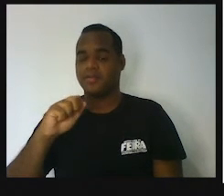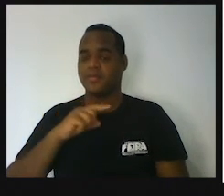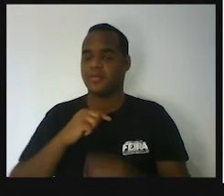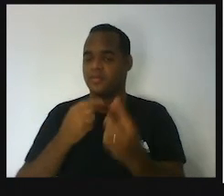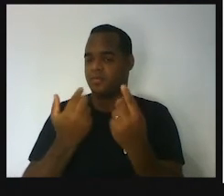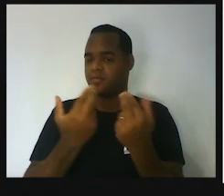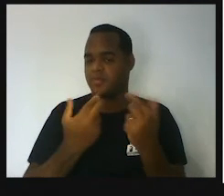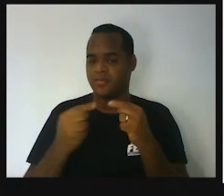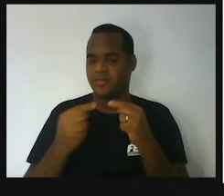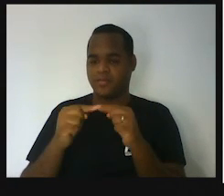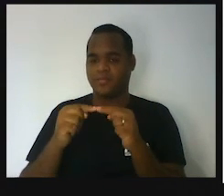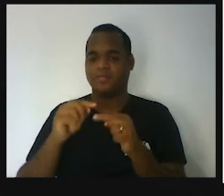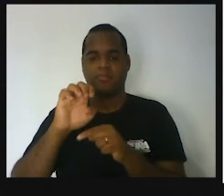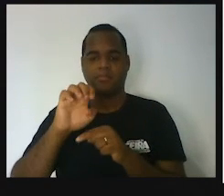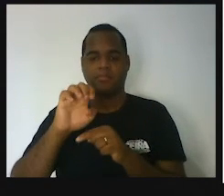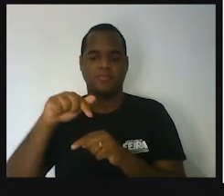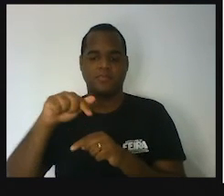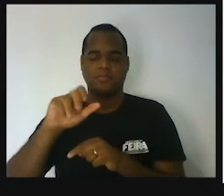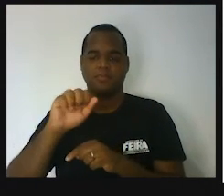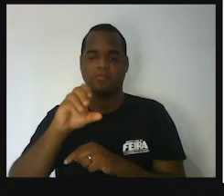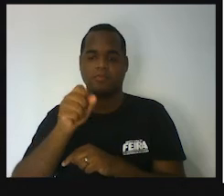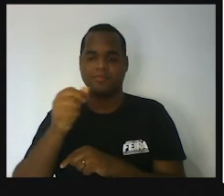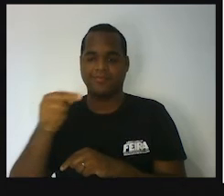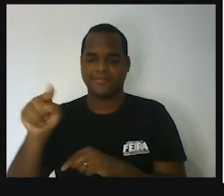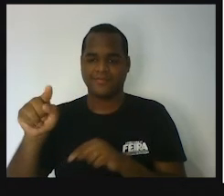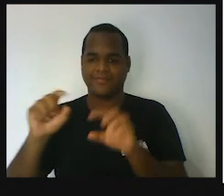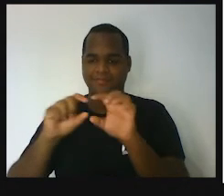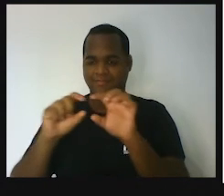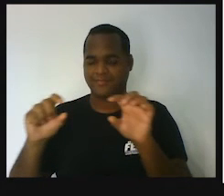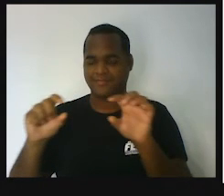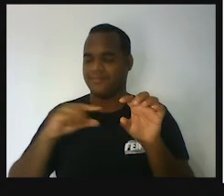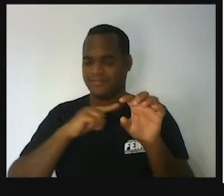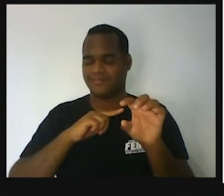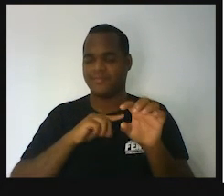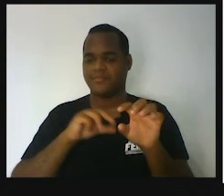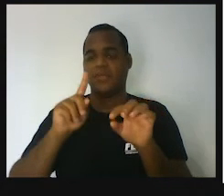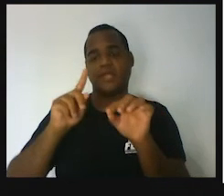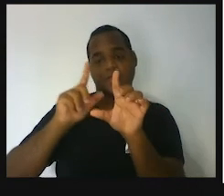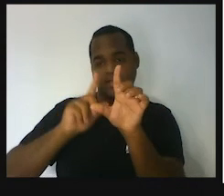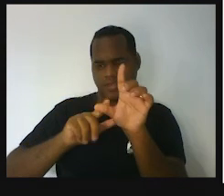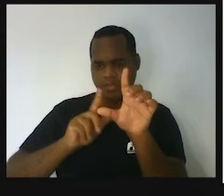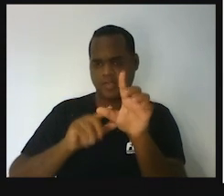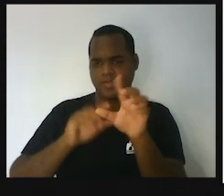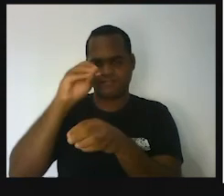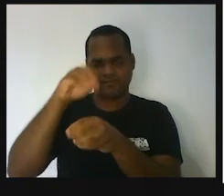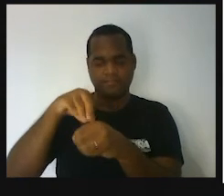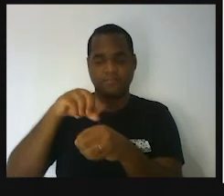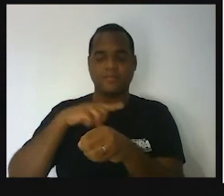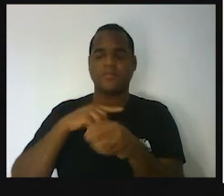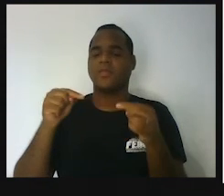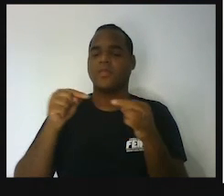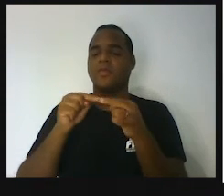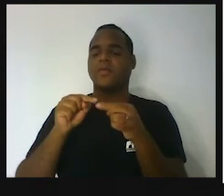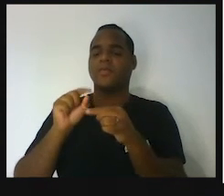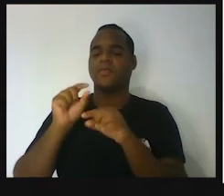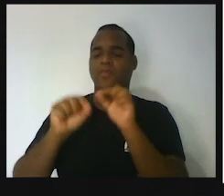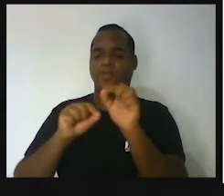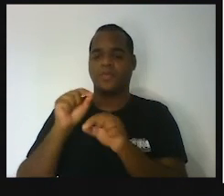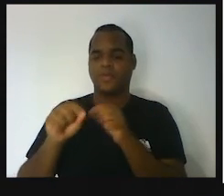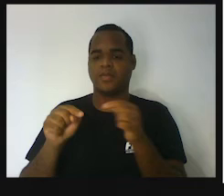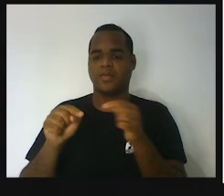equação. E essas letras na equação são chamadas de